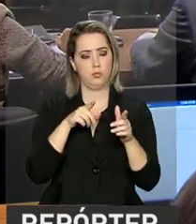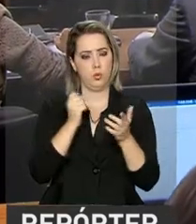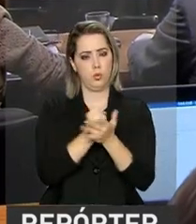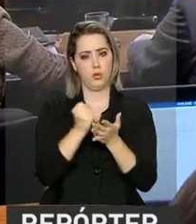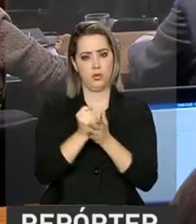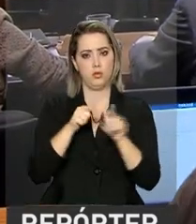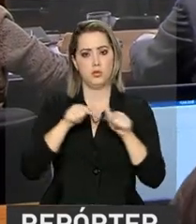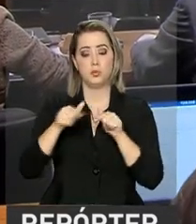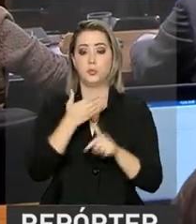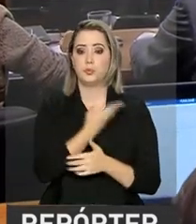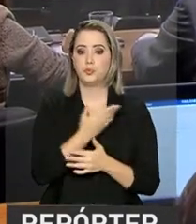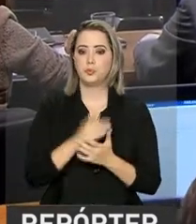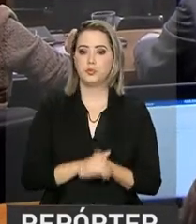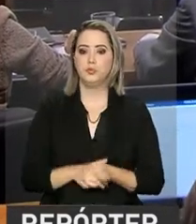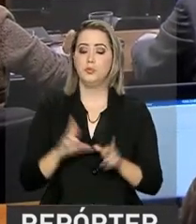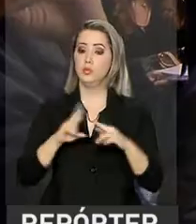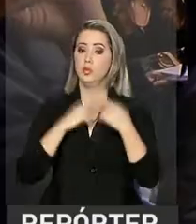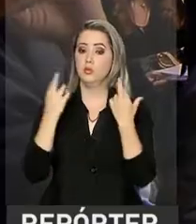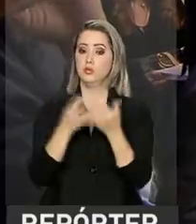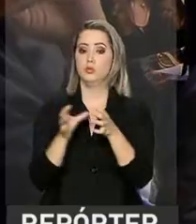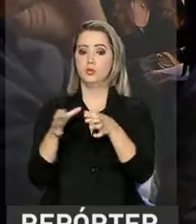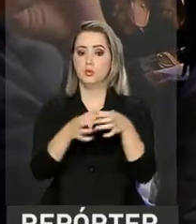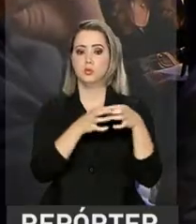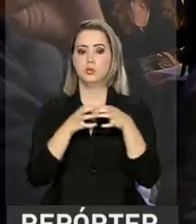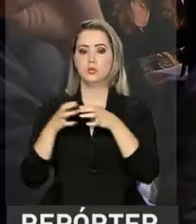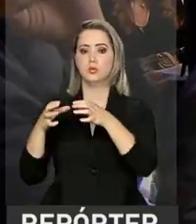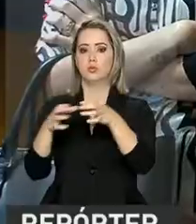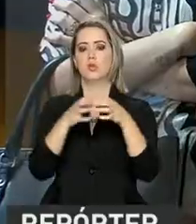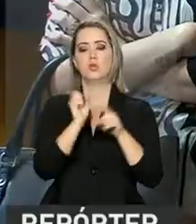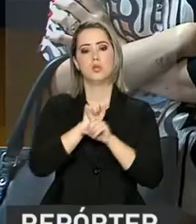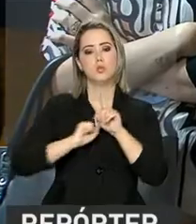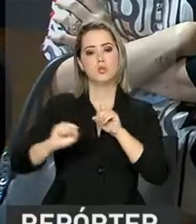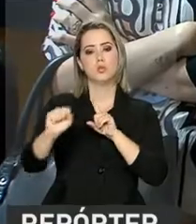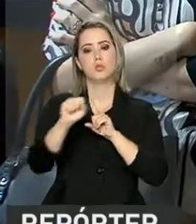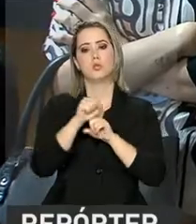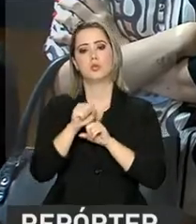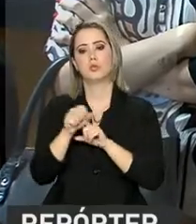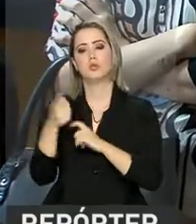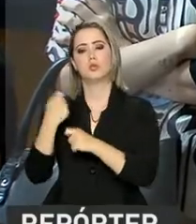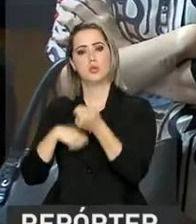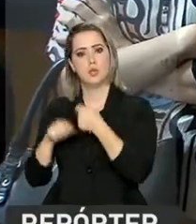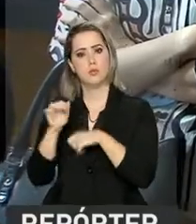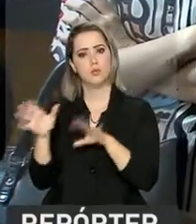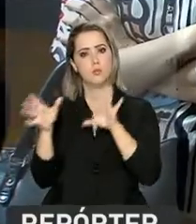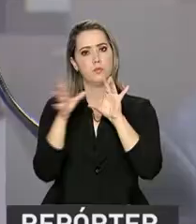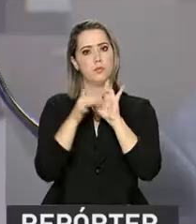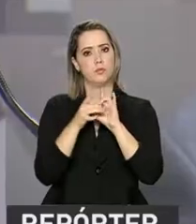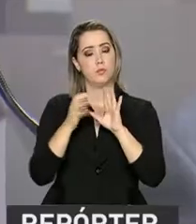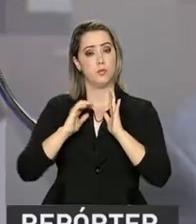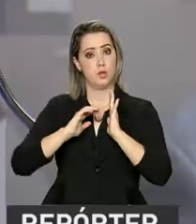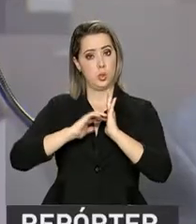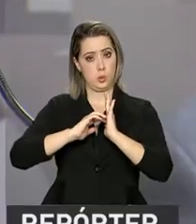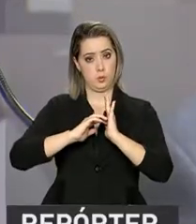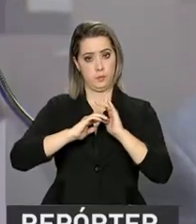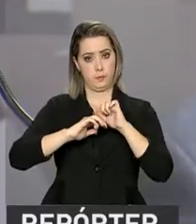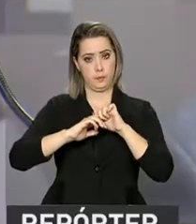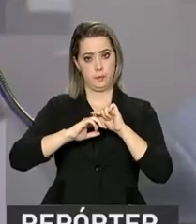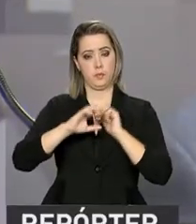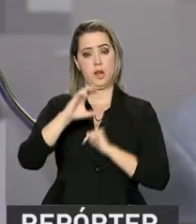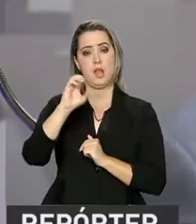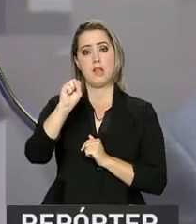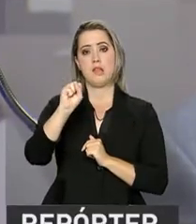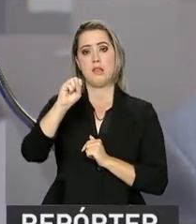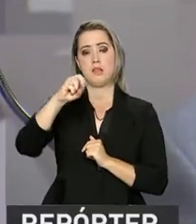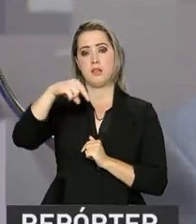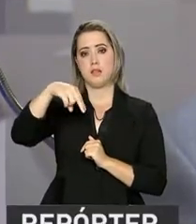Na audiência conjunta das comissões de assuntos sociais e de assuntos econômicos do Senado, o presidente do Tribunal